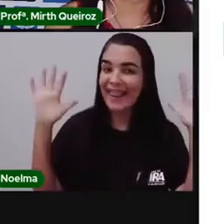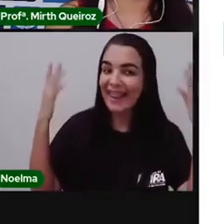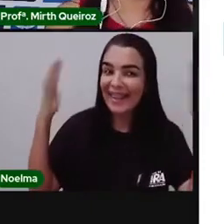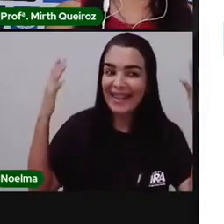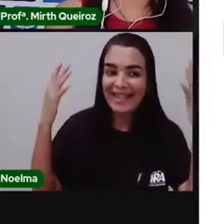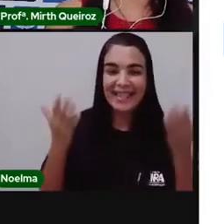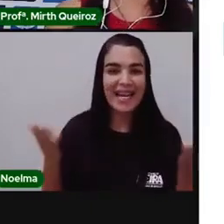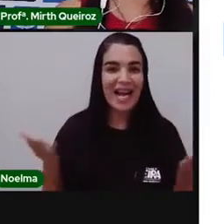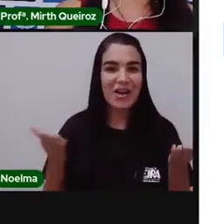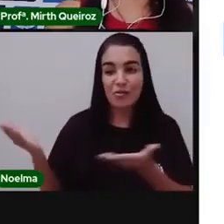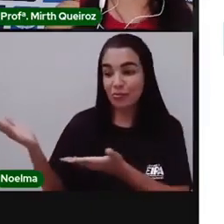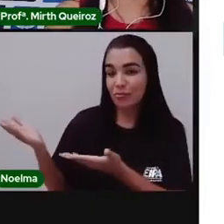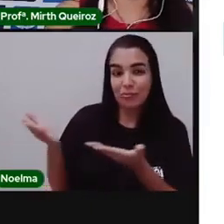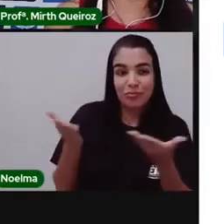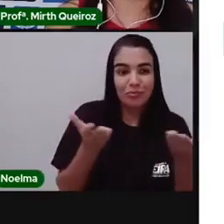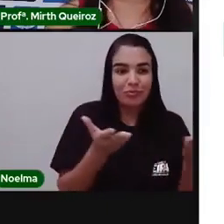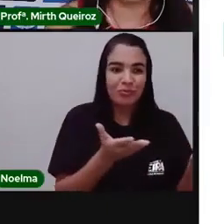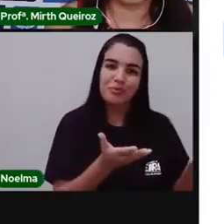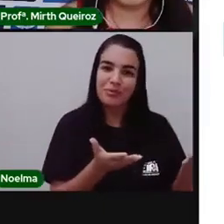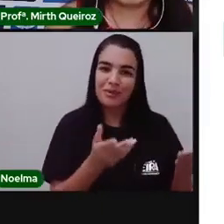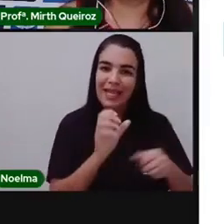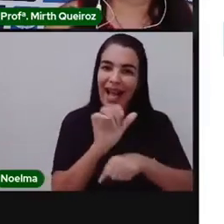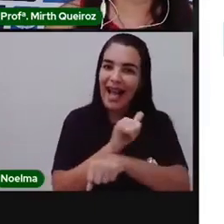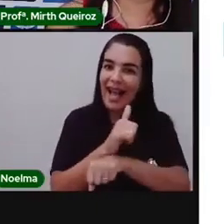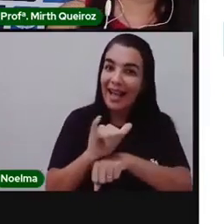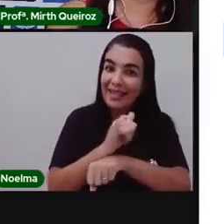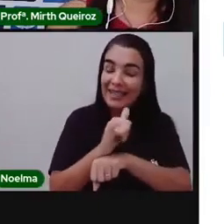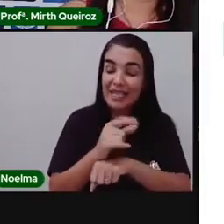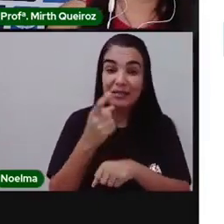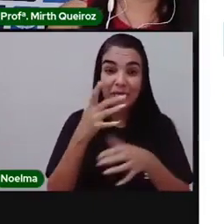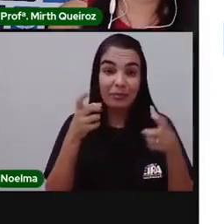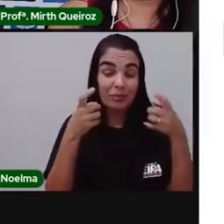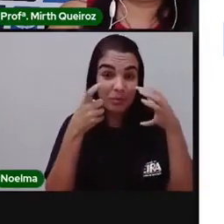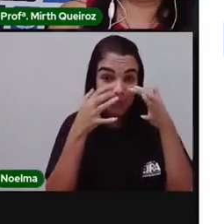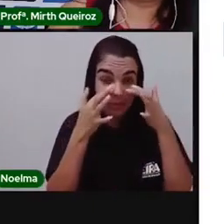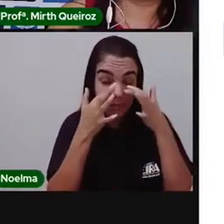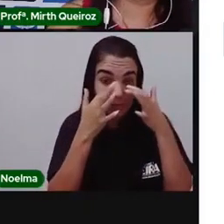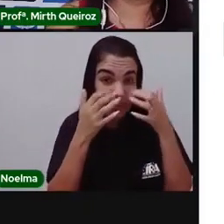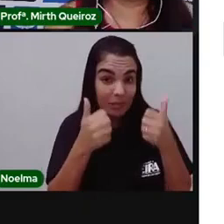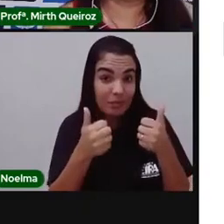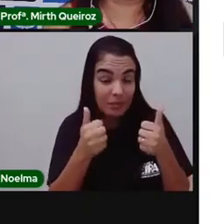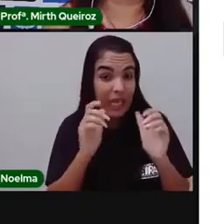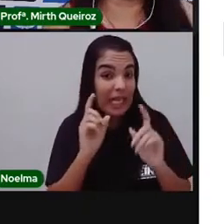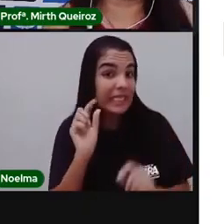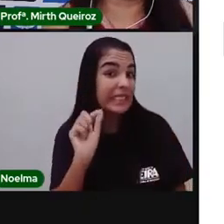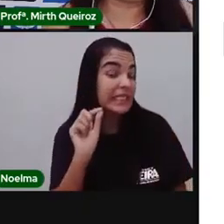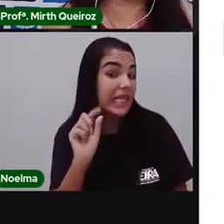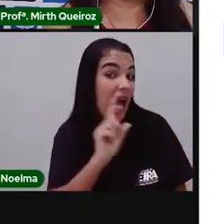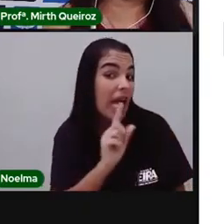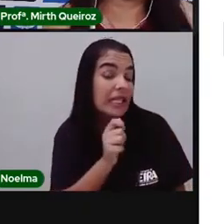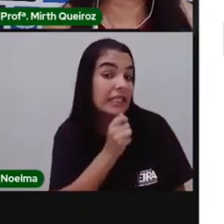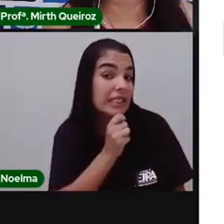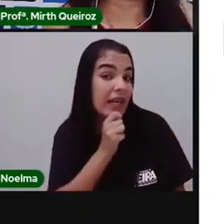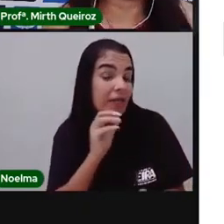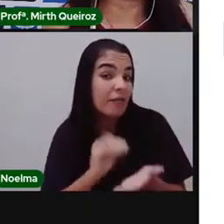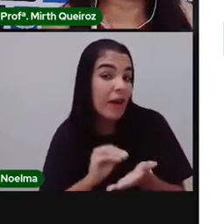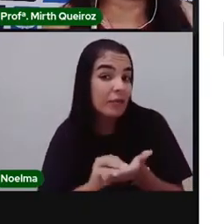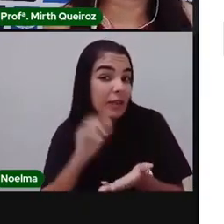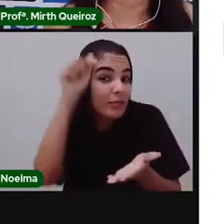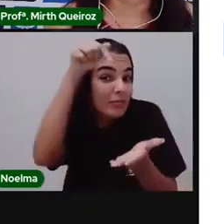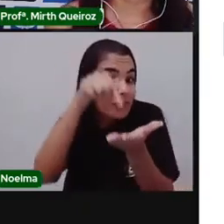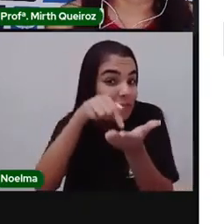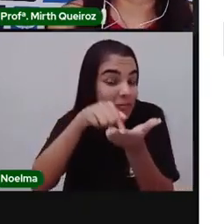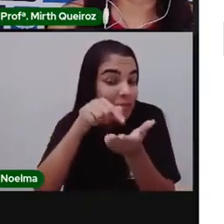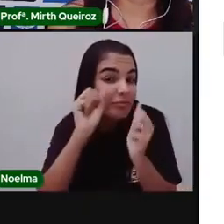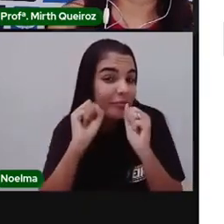que nós recebemos vocês aqui no nosso canal. E para vocês ficarem mais atenados, quem não se inscreveu ainda, se inscreva no